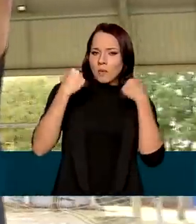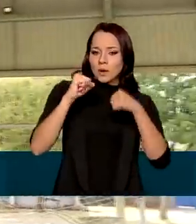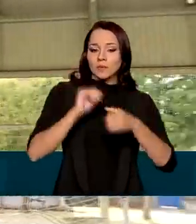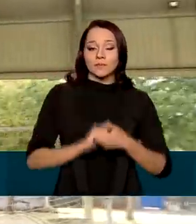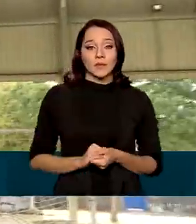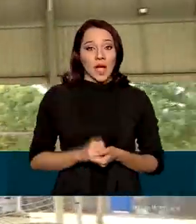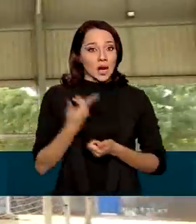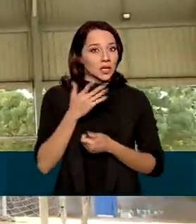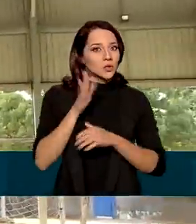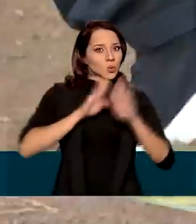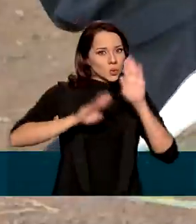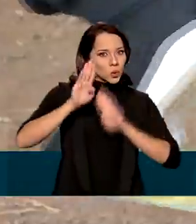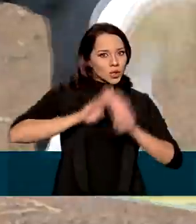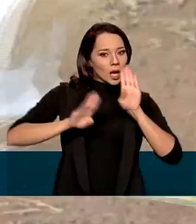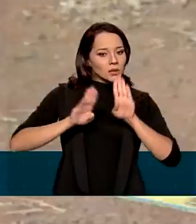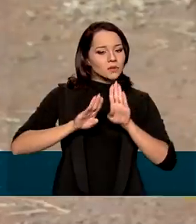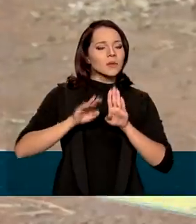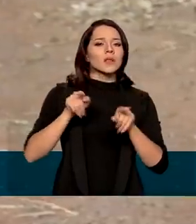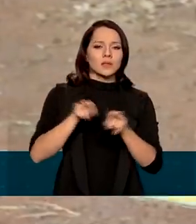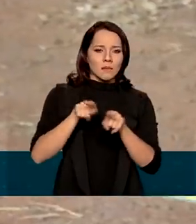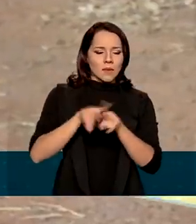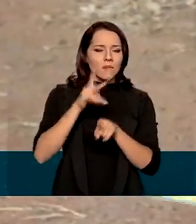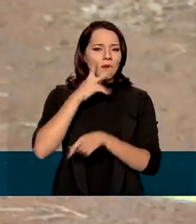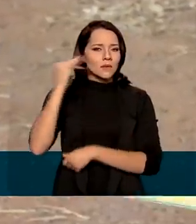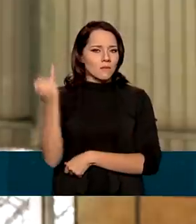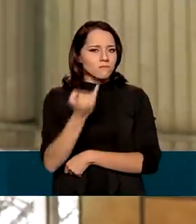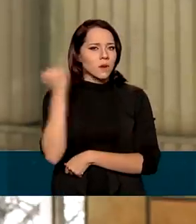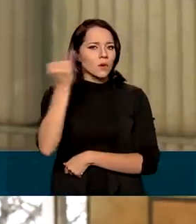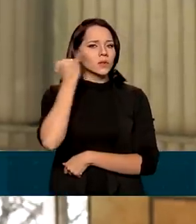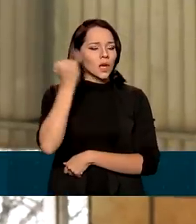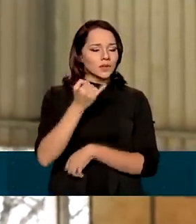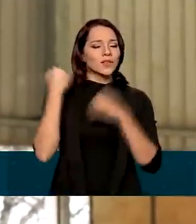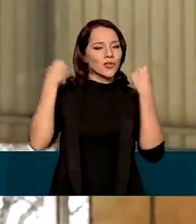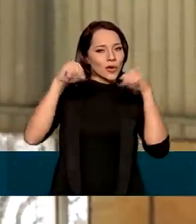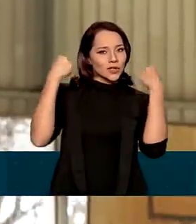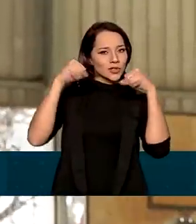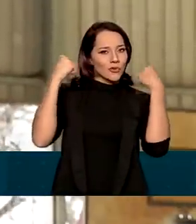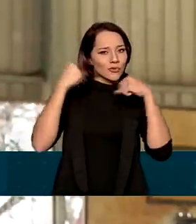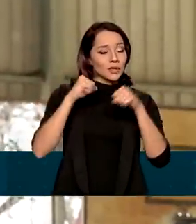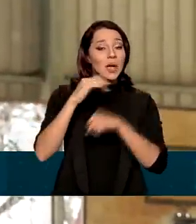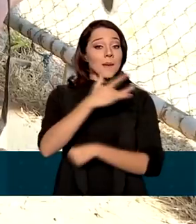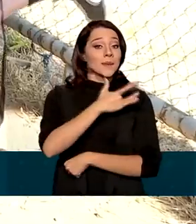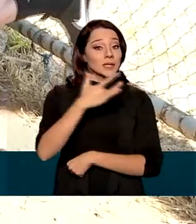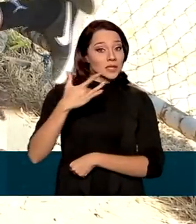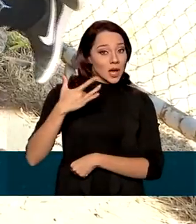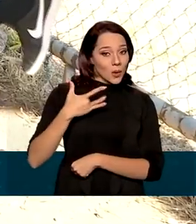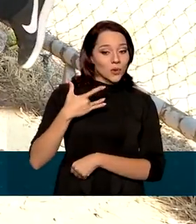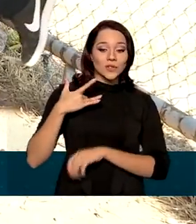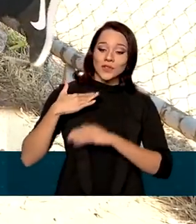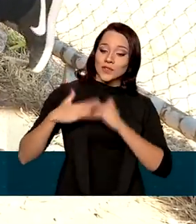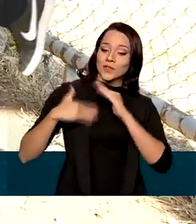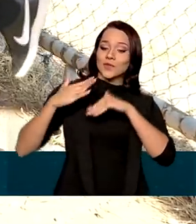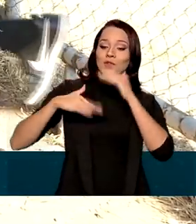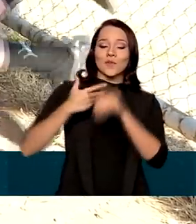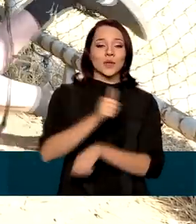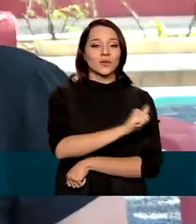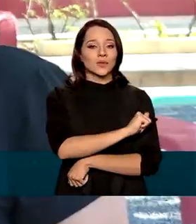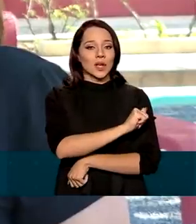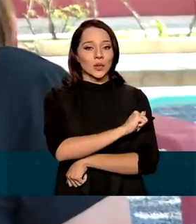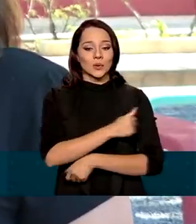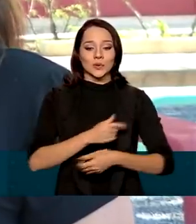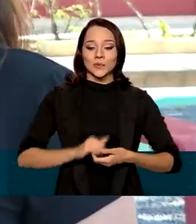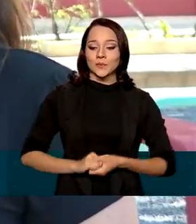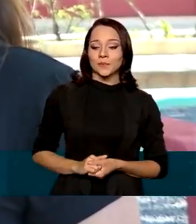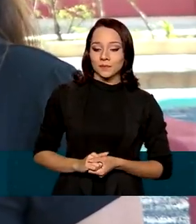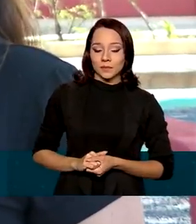de todos esses cuidados, o guia também destaca a importância da educação física para a saúde e desenvolvimento dos alunos.